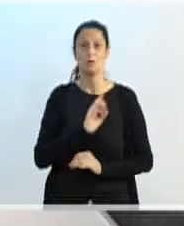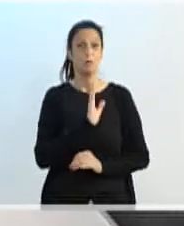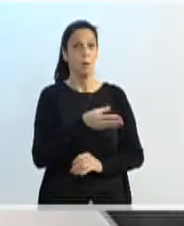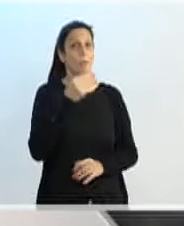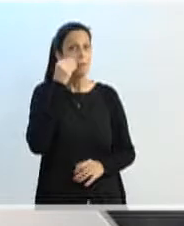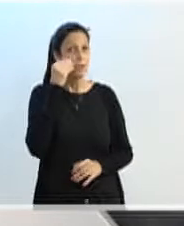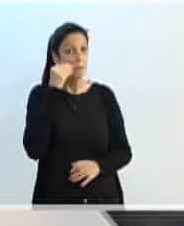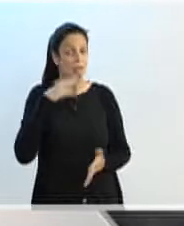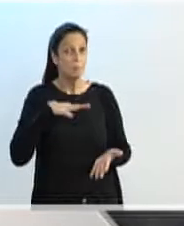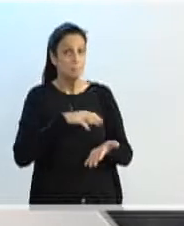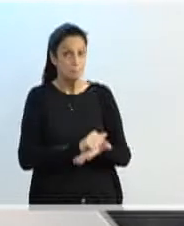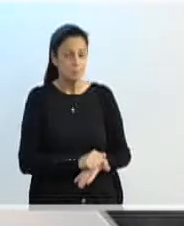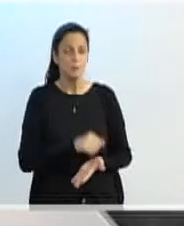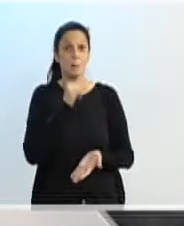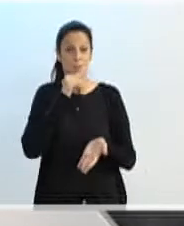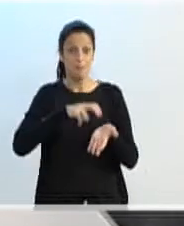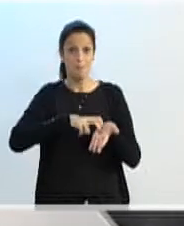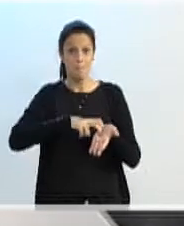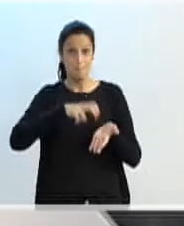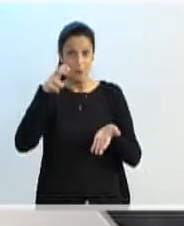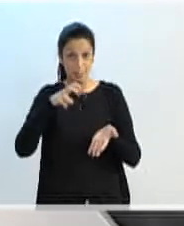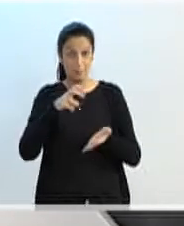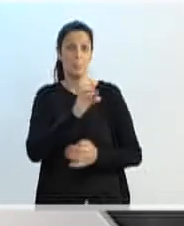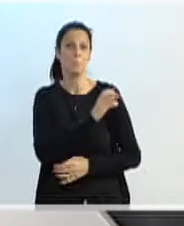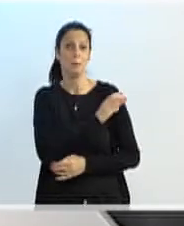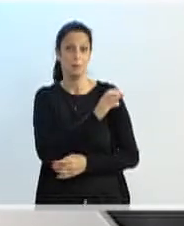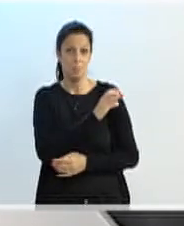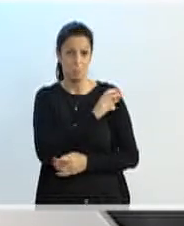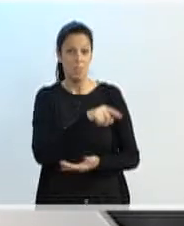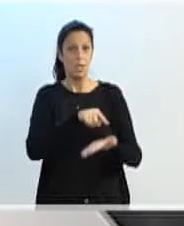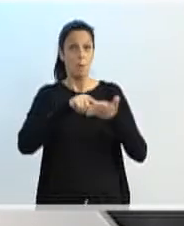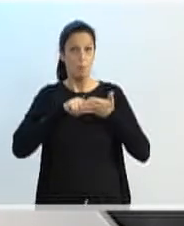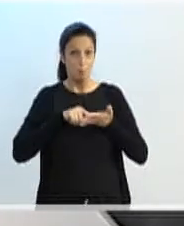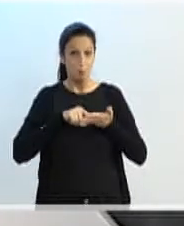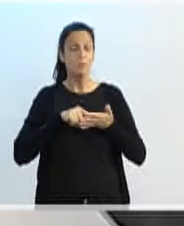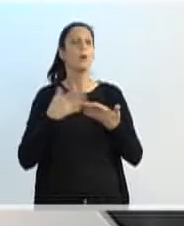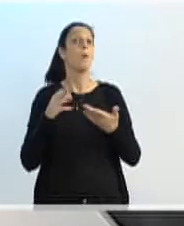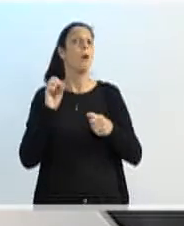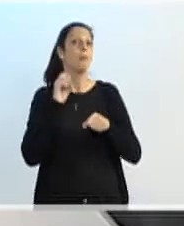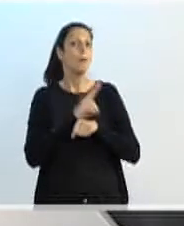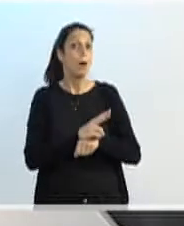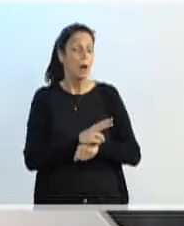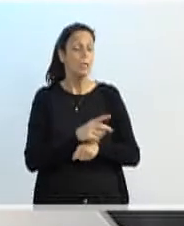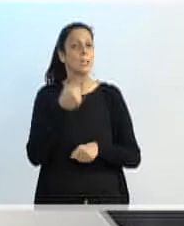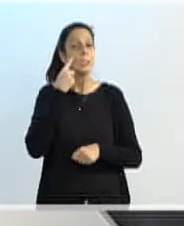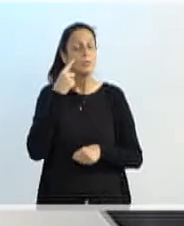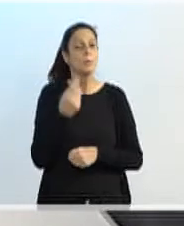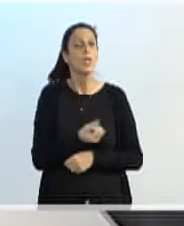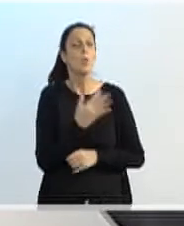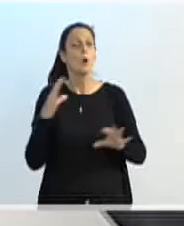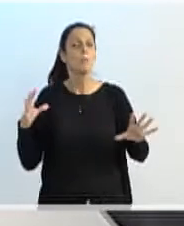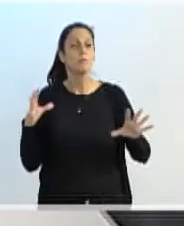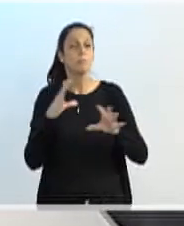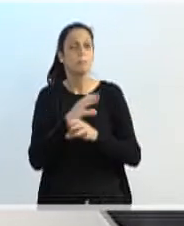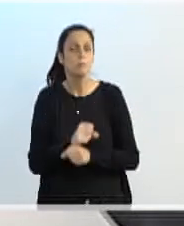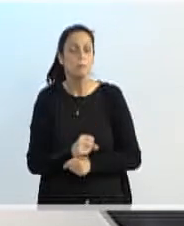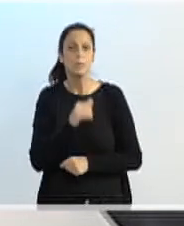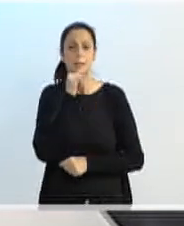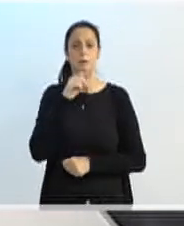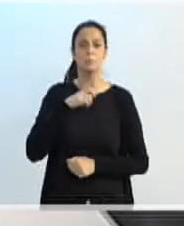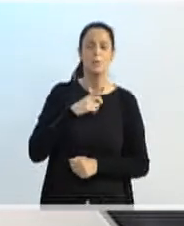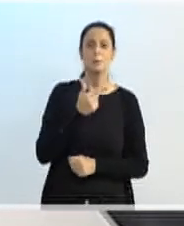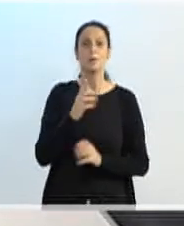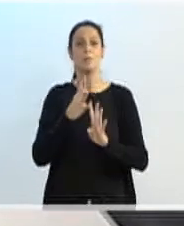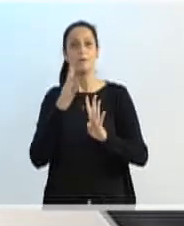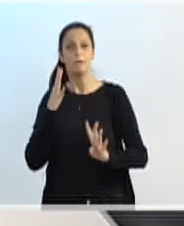né? Na parte da manhã, as instituições, elas mandam as vagas aqui pra gente, a gente faz um levantamento, tipo, se possui fila, se